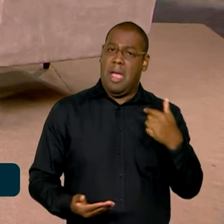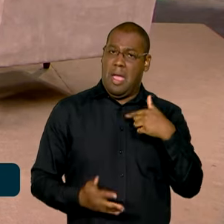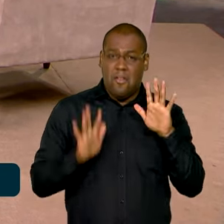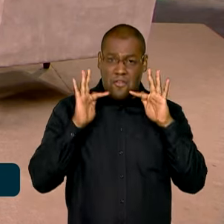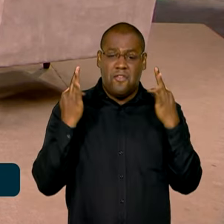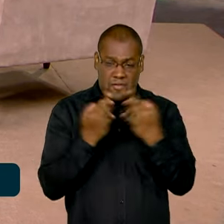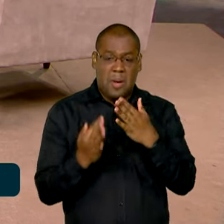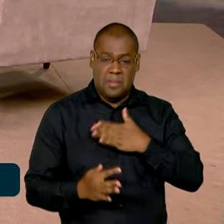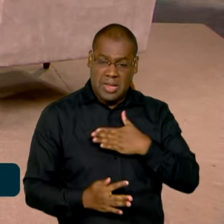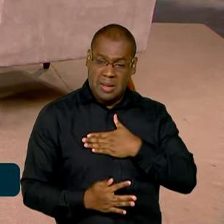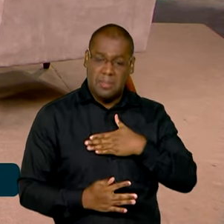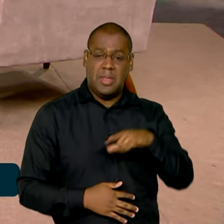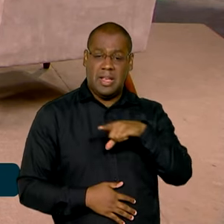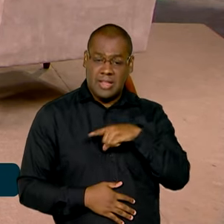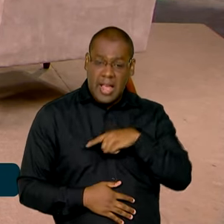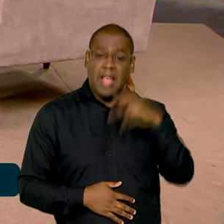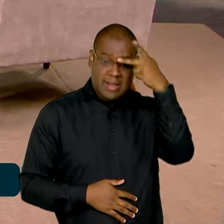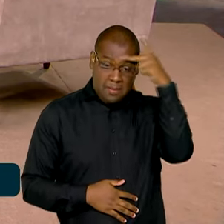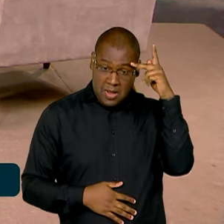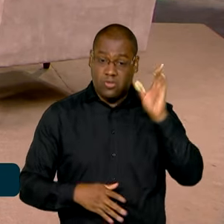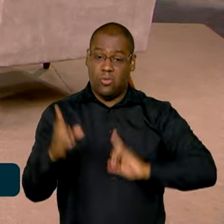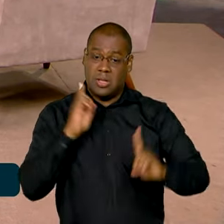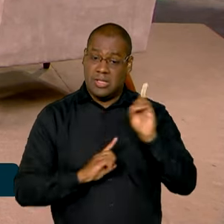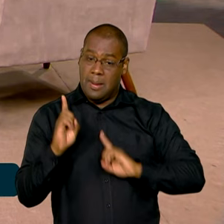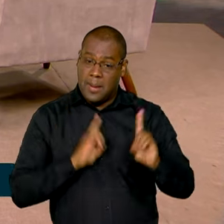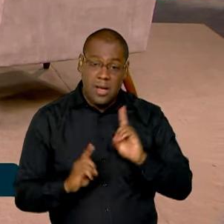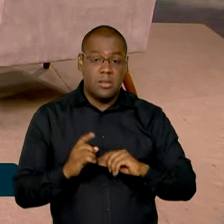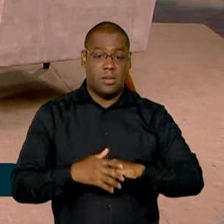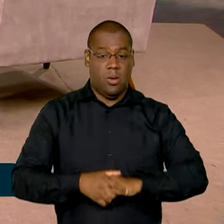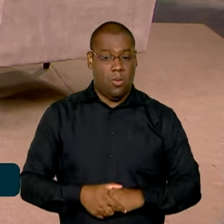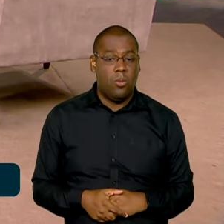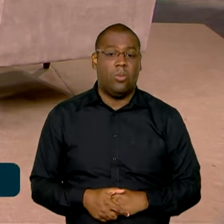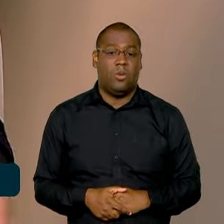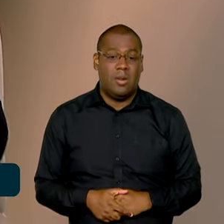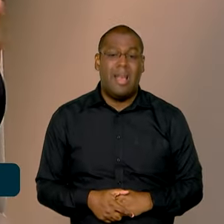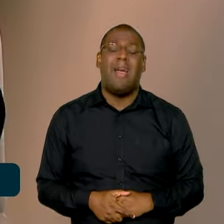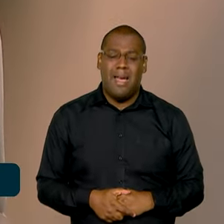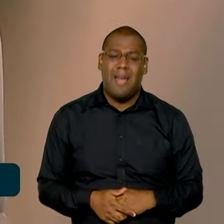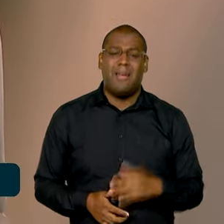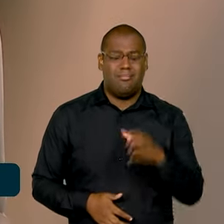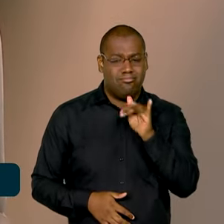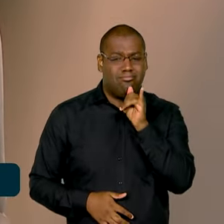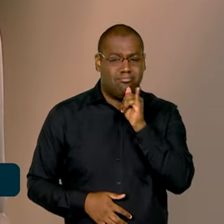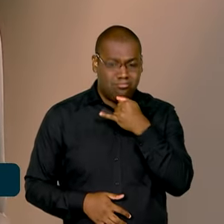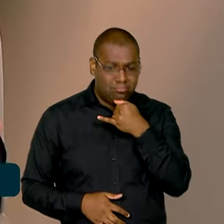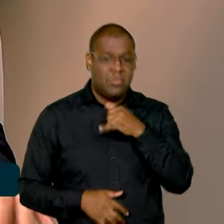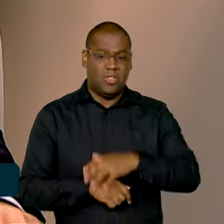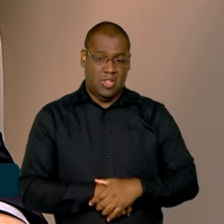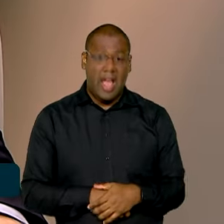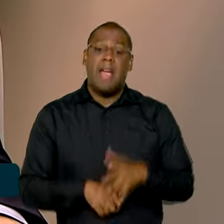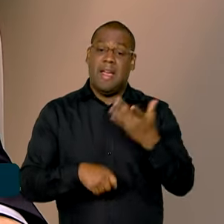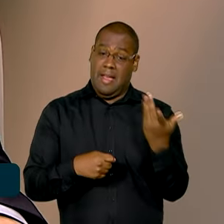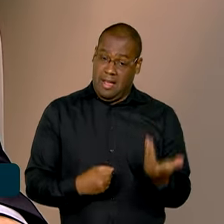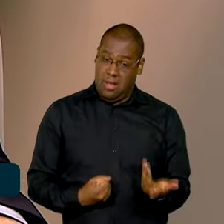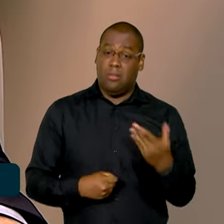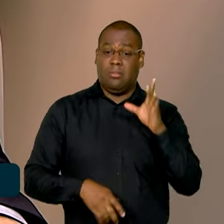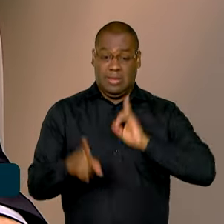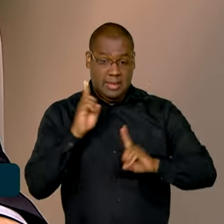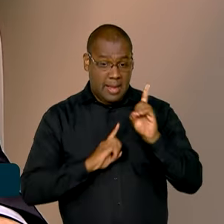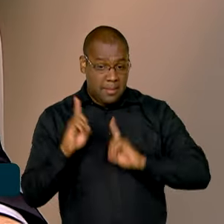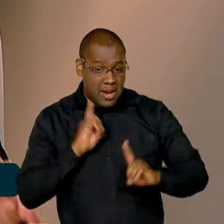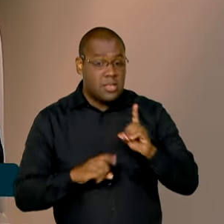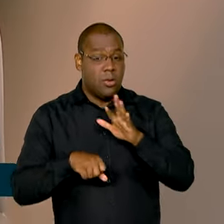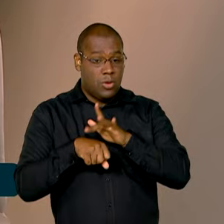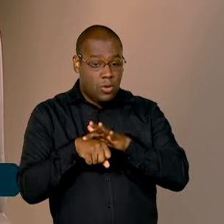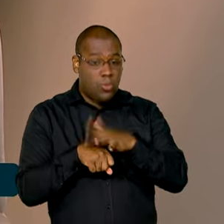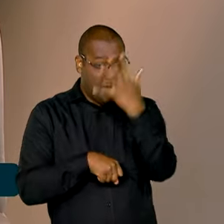e tenho, a depressão e outros males, né, são uma coisa terrível, tão grave quanto outras doenças. E a gente não pode